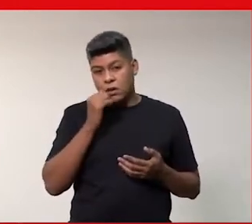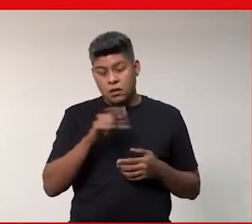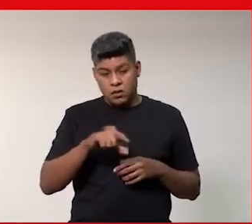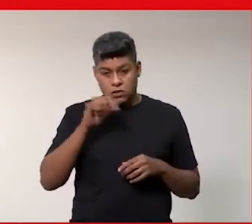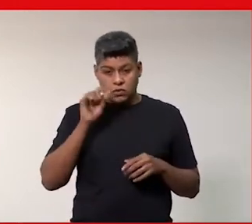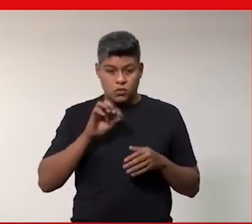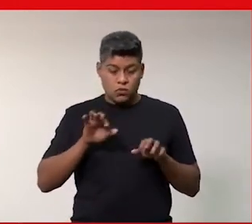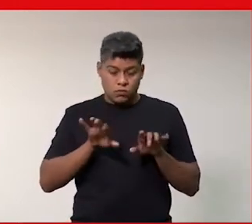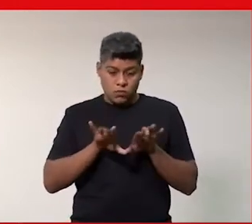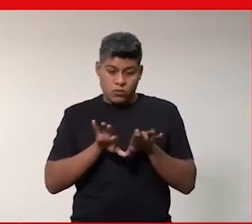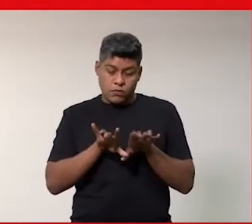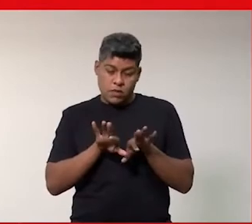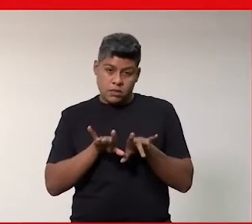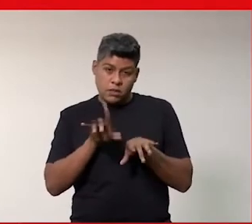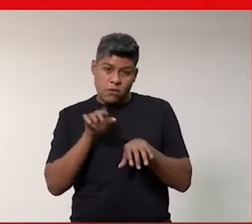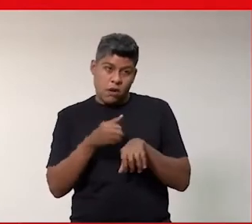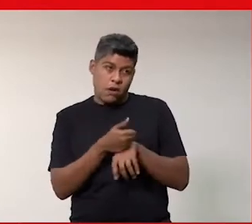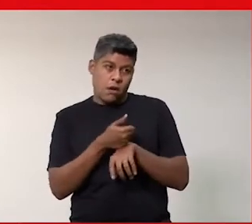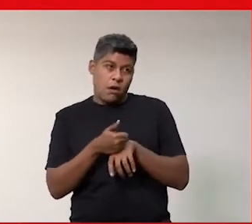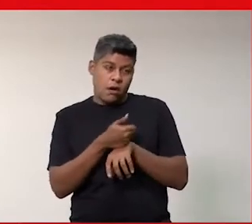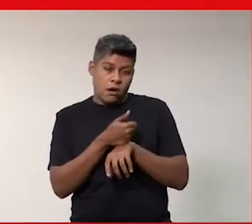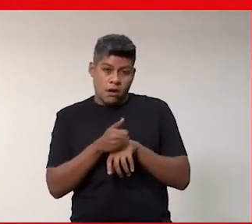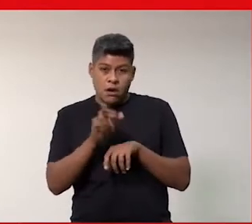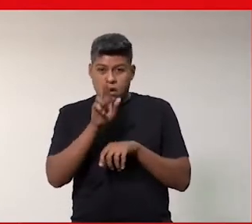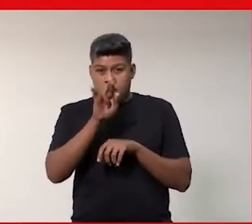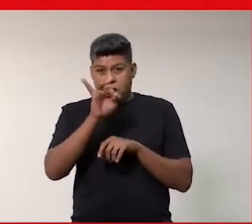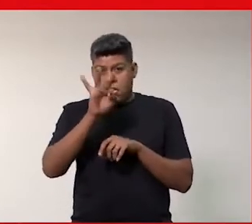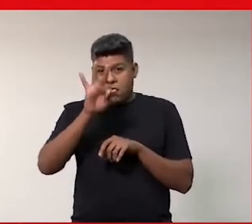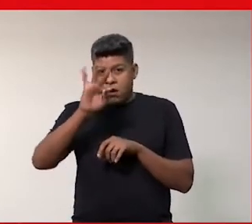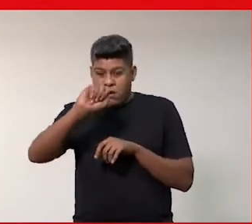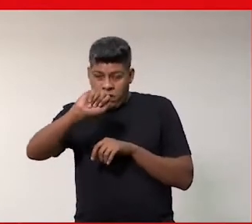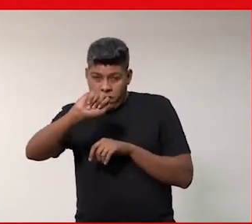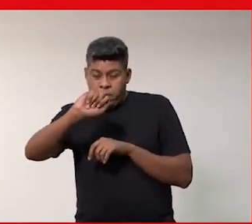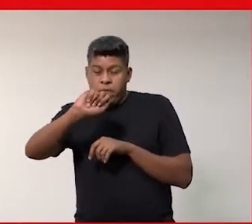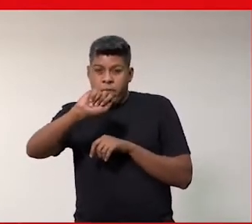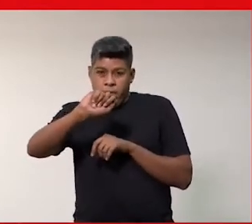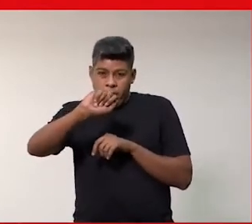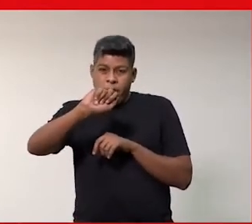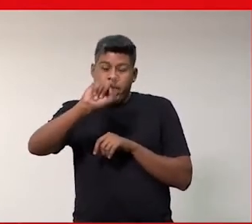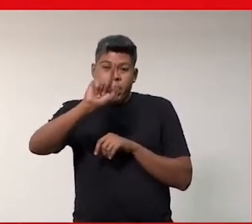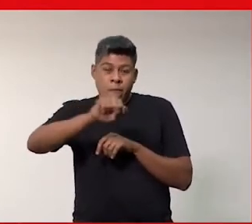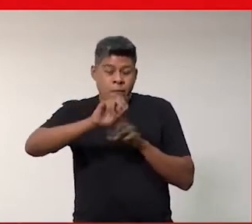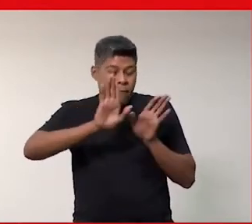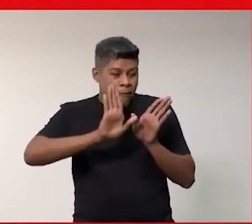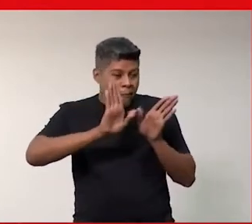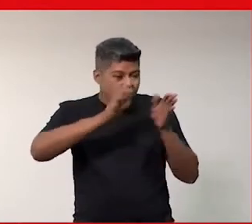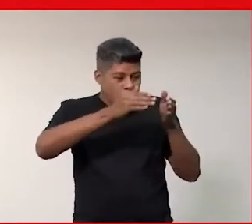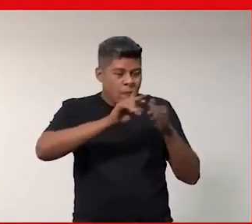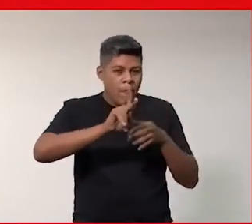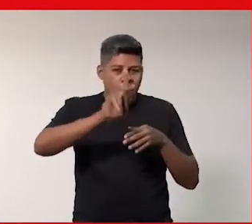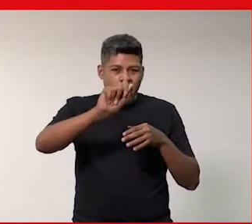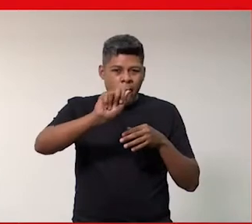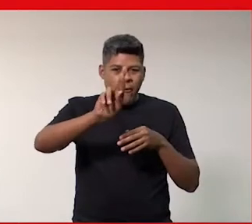computação como profissão a Rita Berardi fez uma específica para a Karen